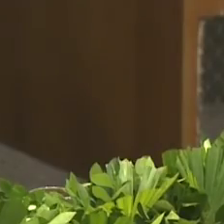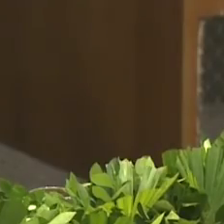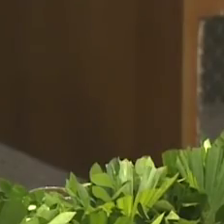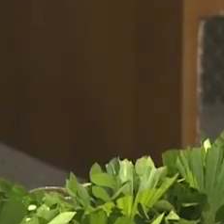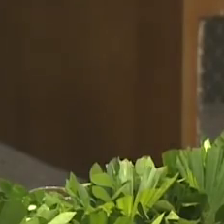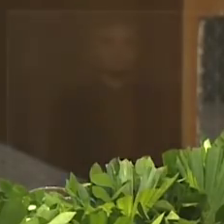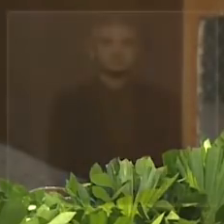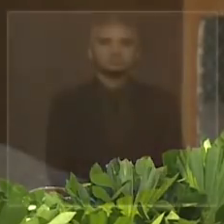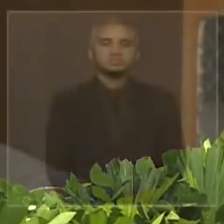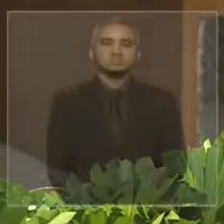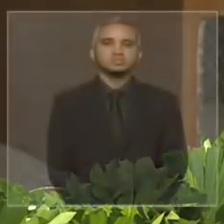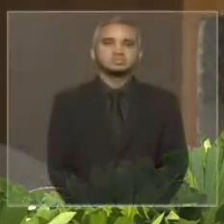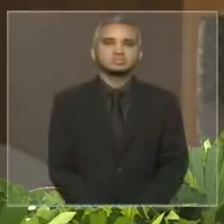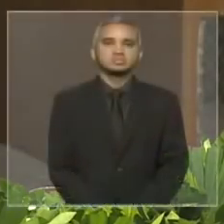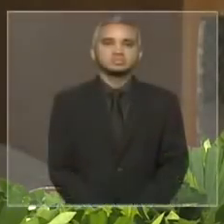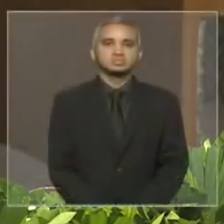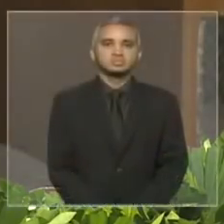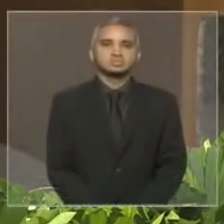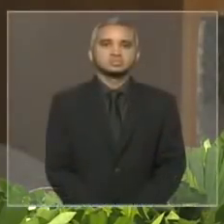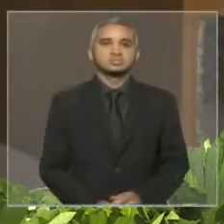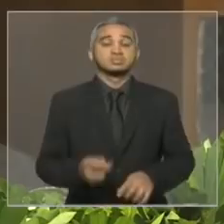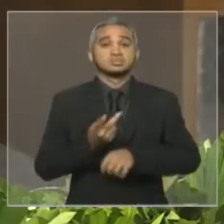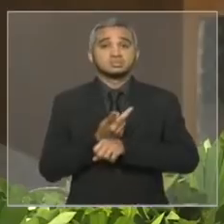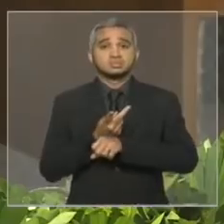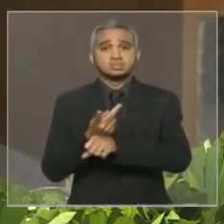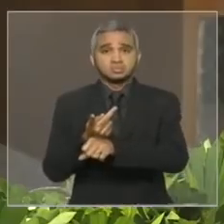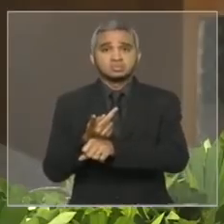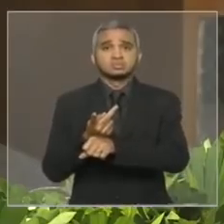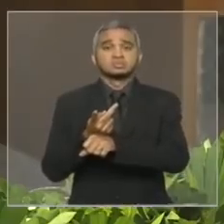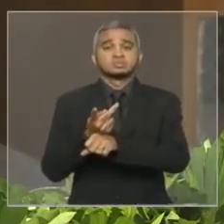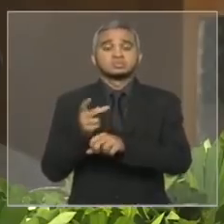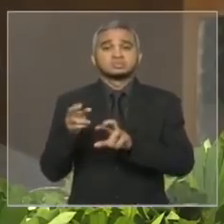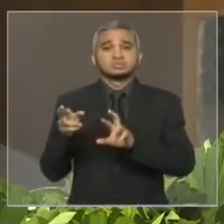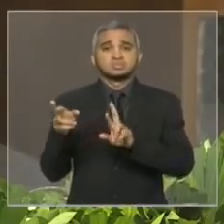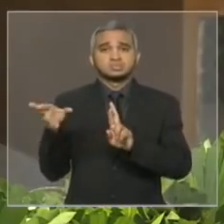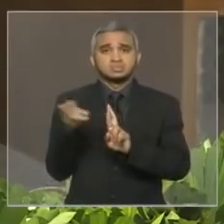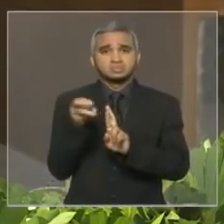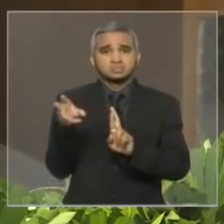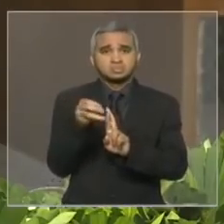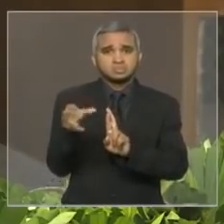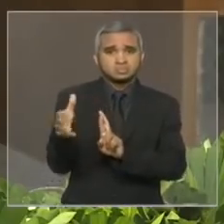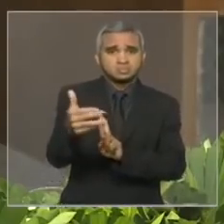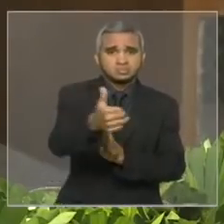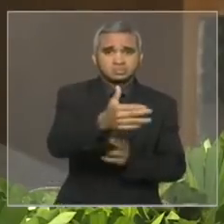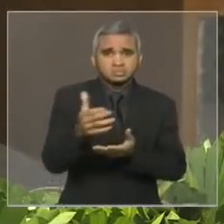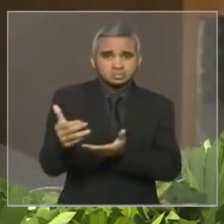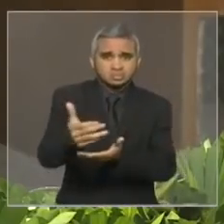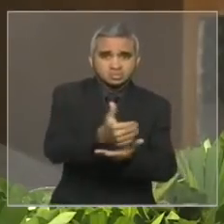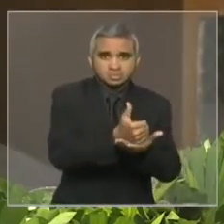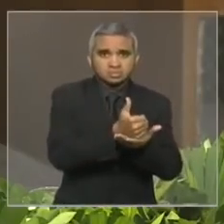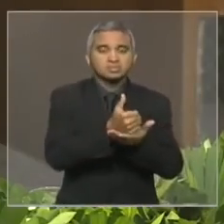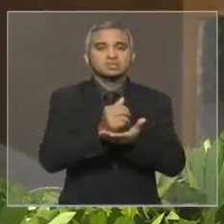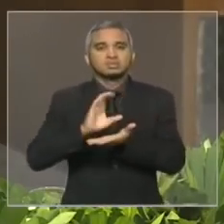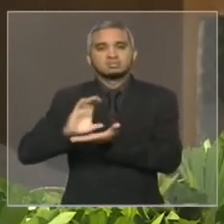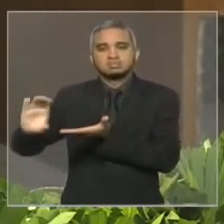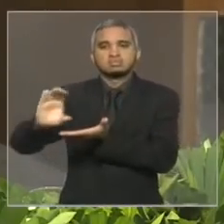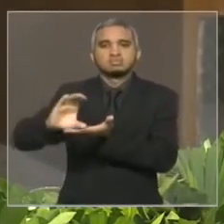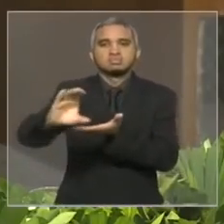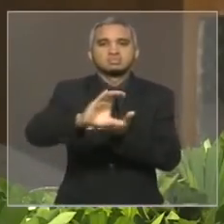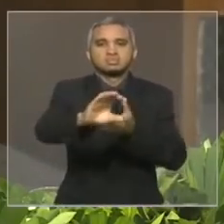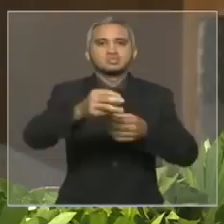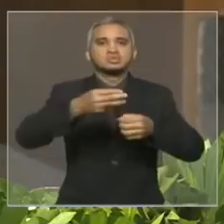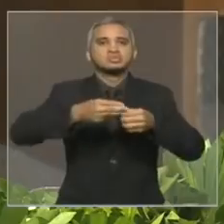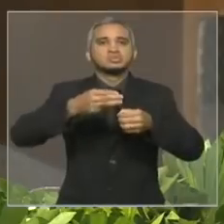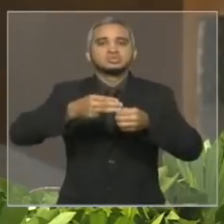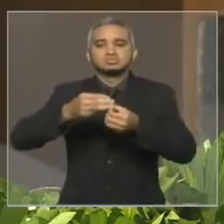federais e recursos do governo do maranhão para que nós possamos entregar as creches para as crianças porque